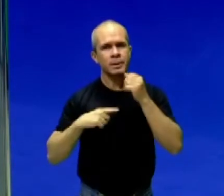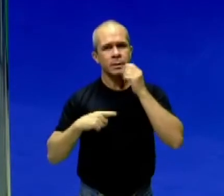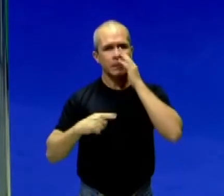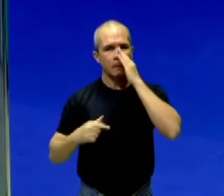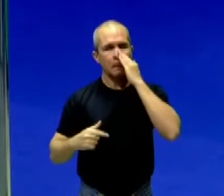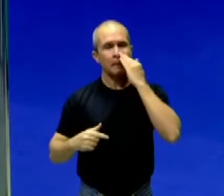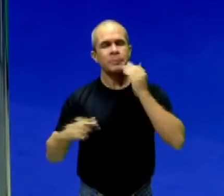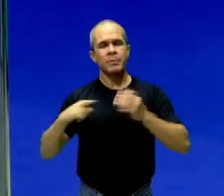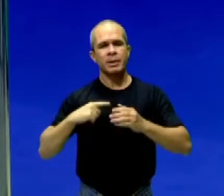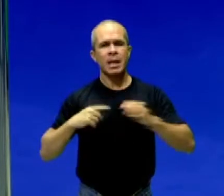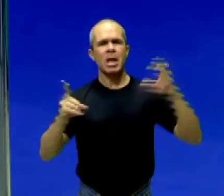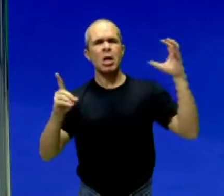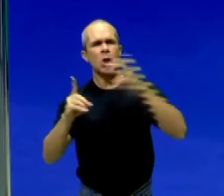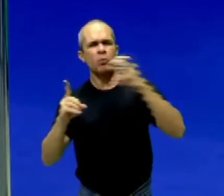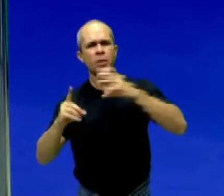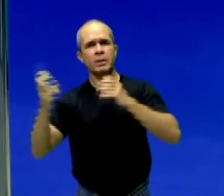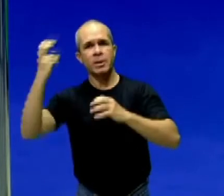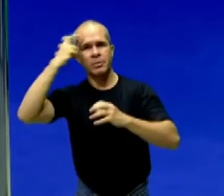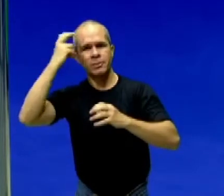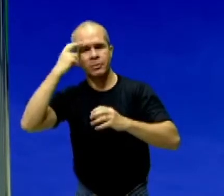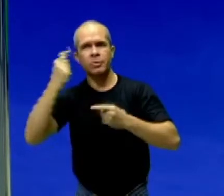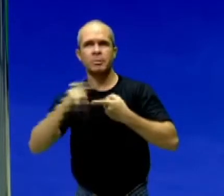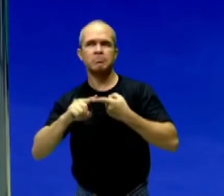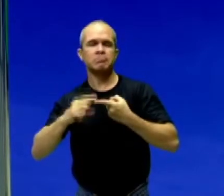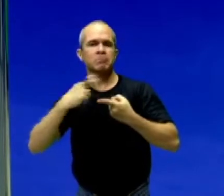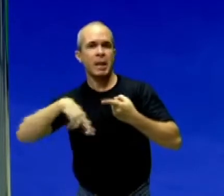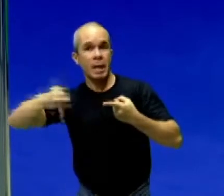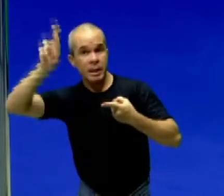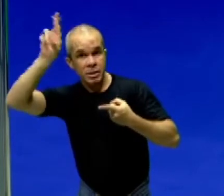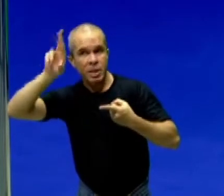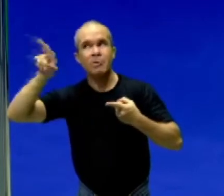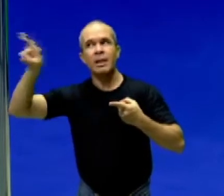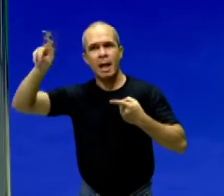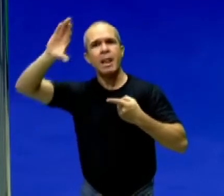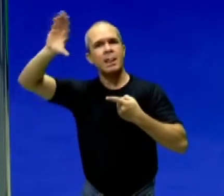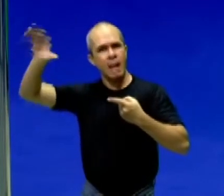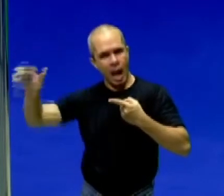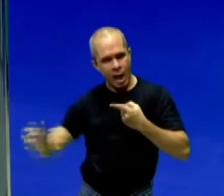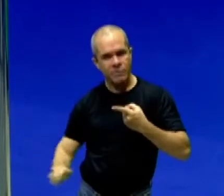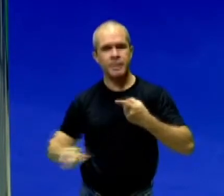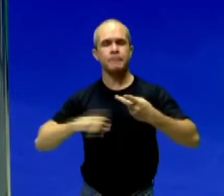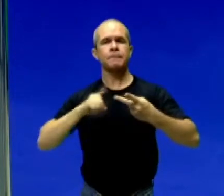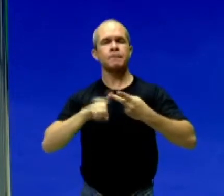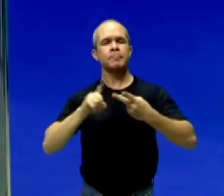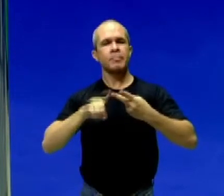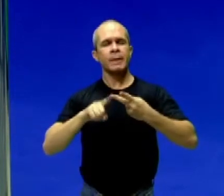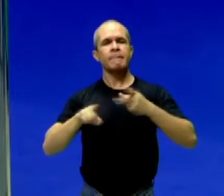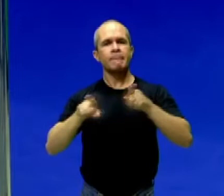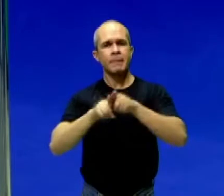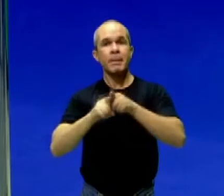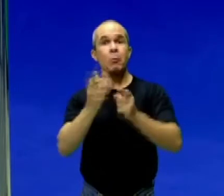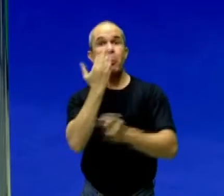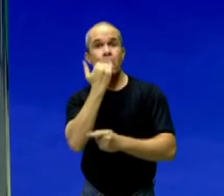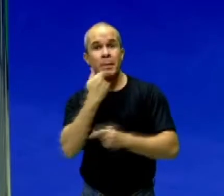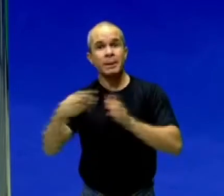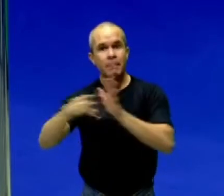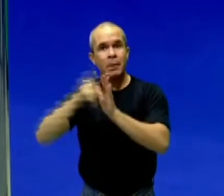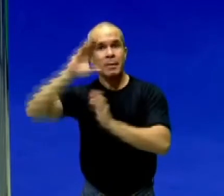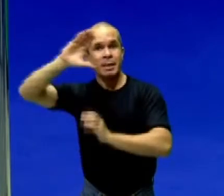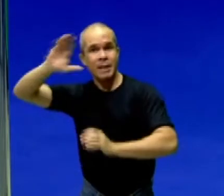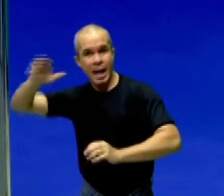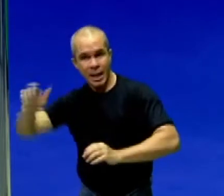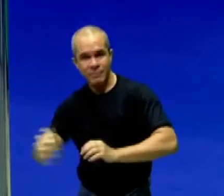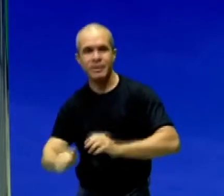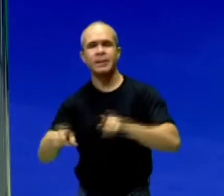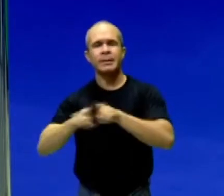ainda influência em nossa cultura, com as religiões de matrizes africanas, com as comidas, a